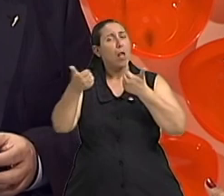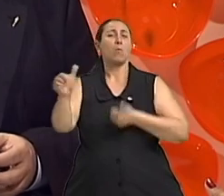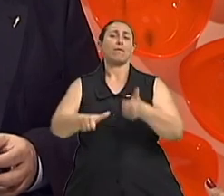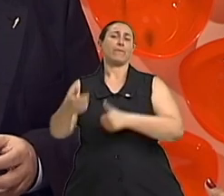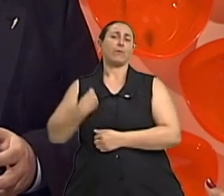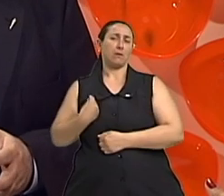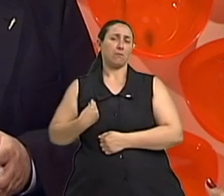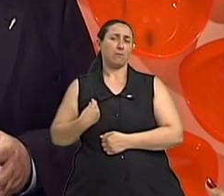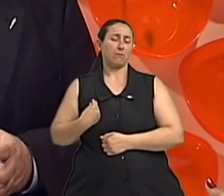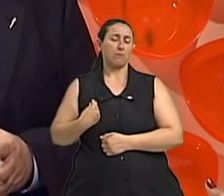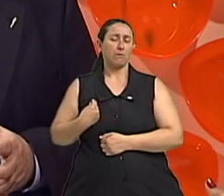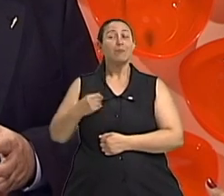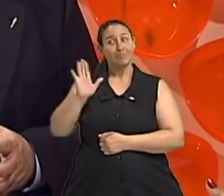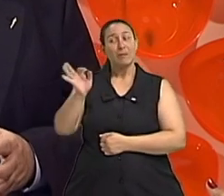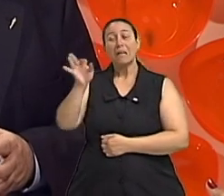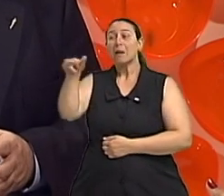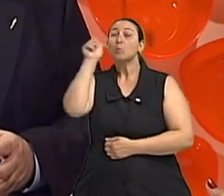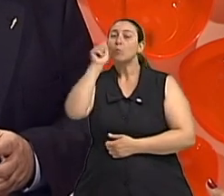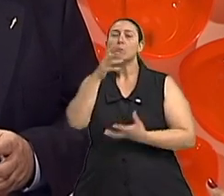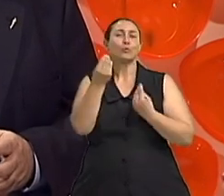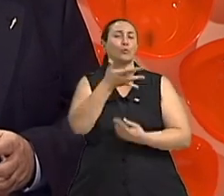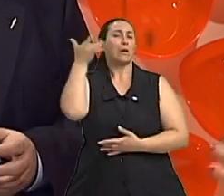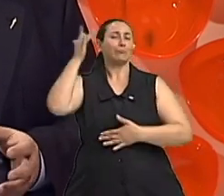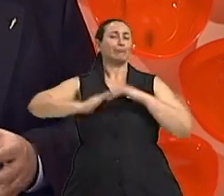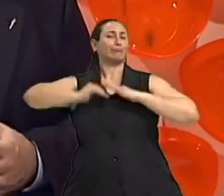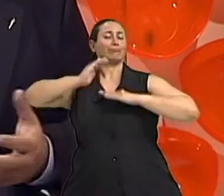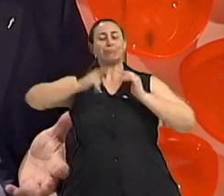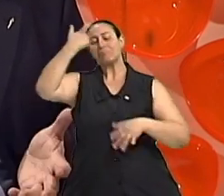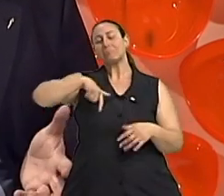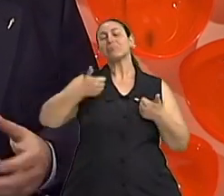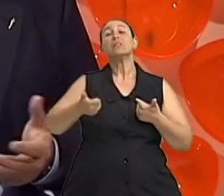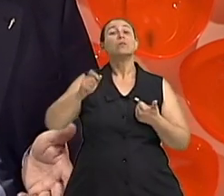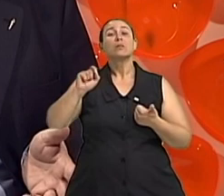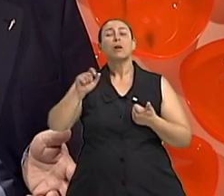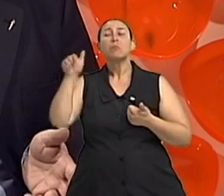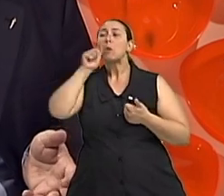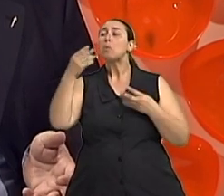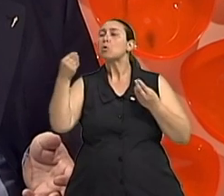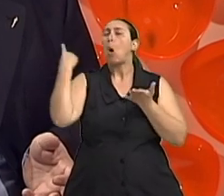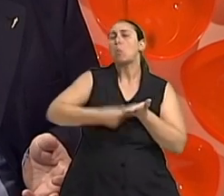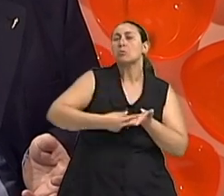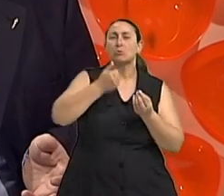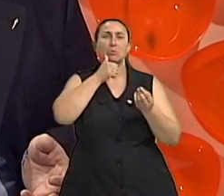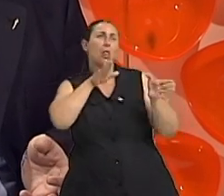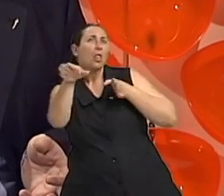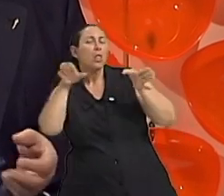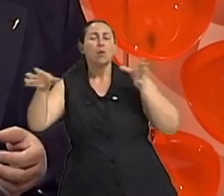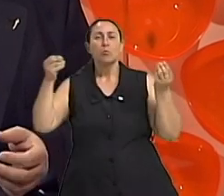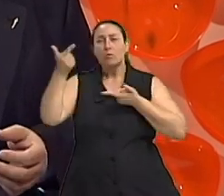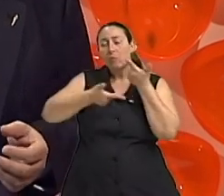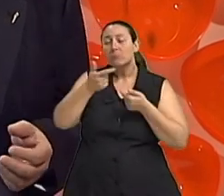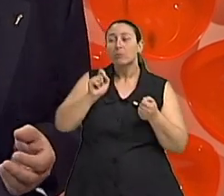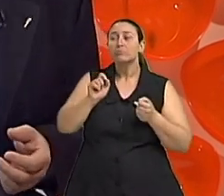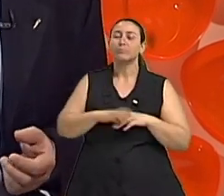as mulheres são muito práticas e em geral com muitos compromissos e como